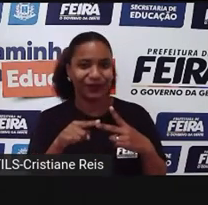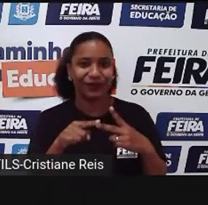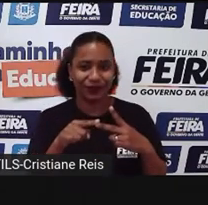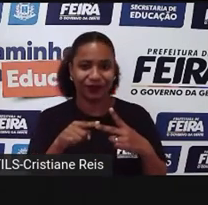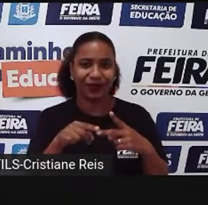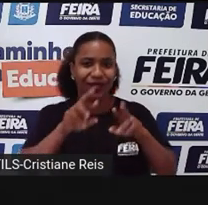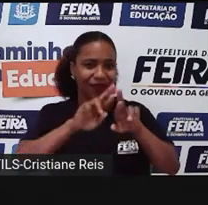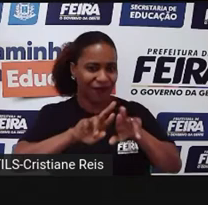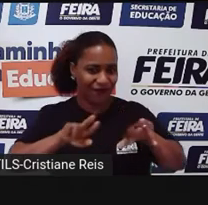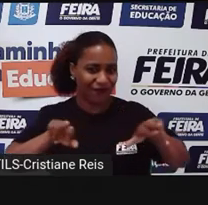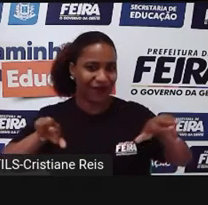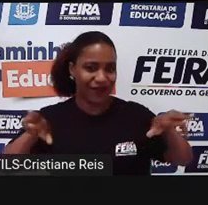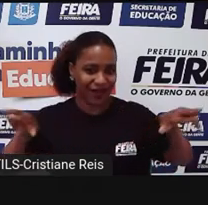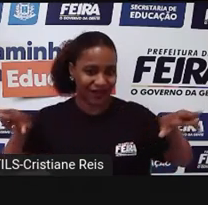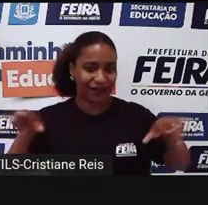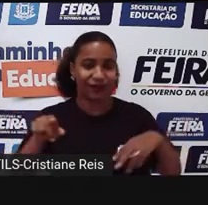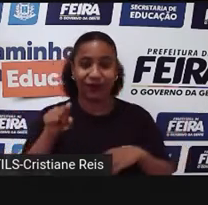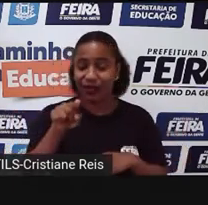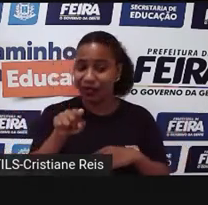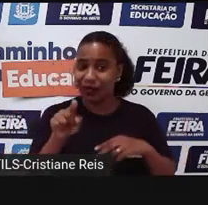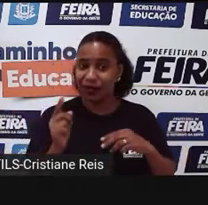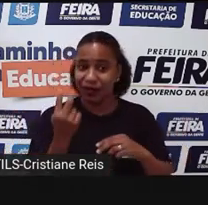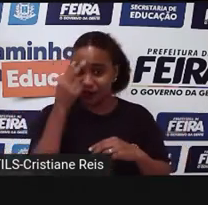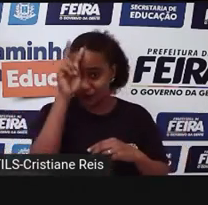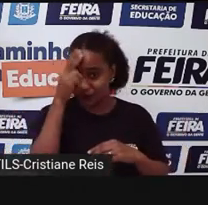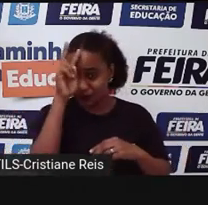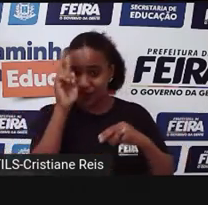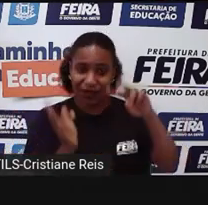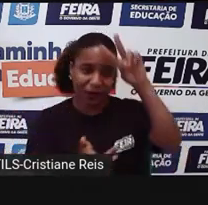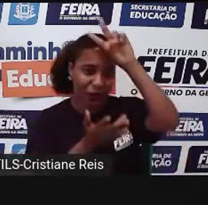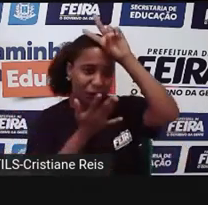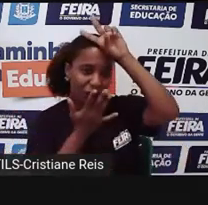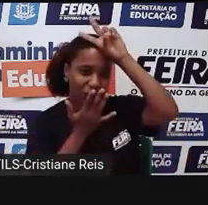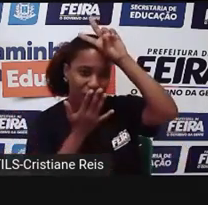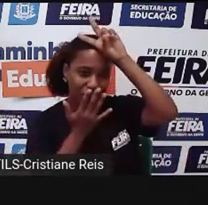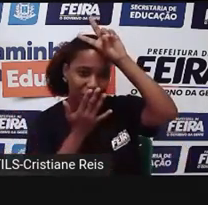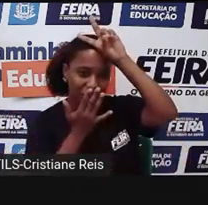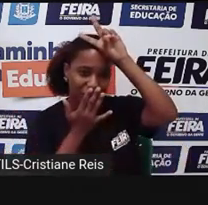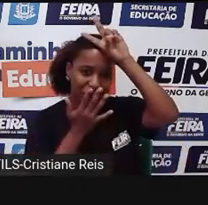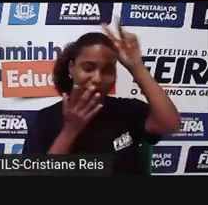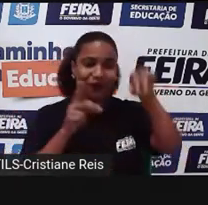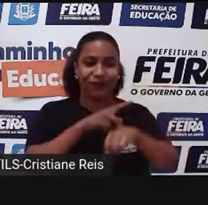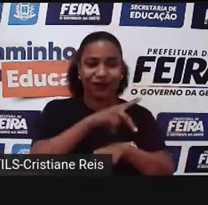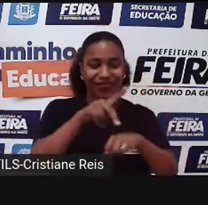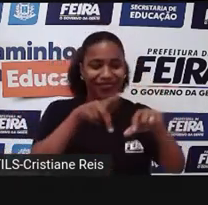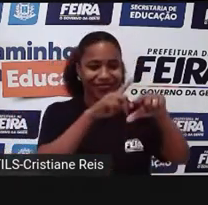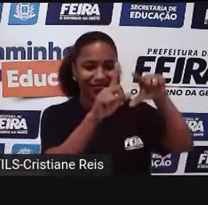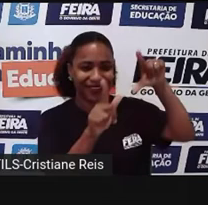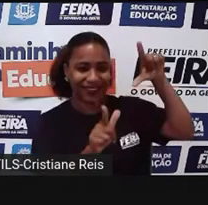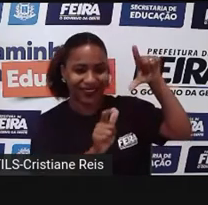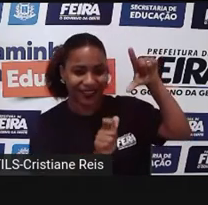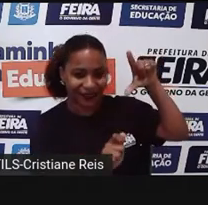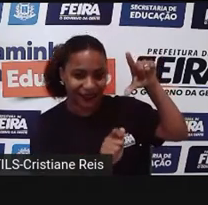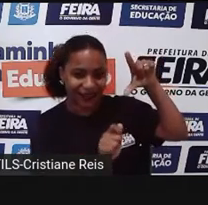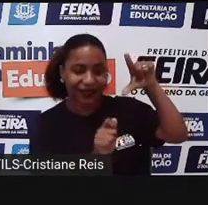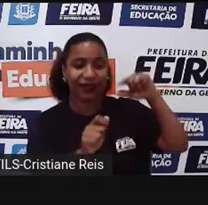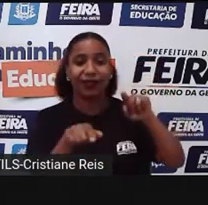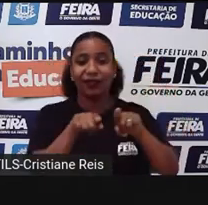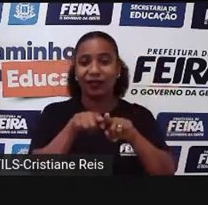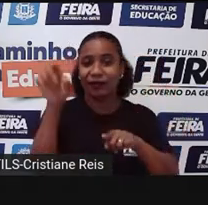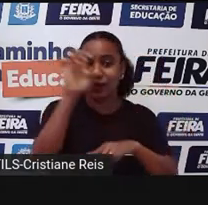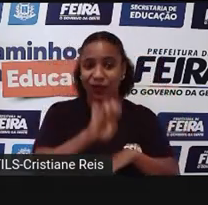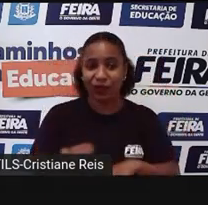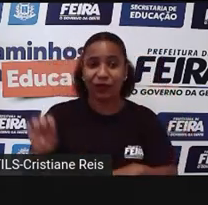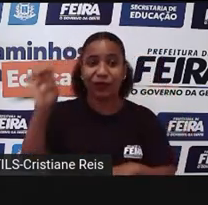aí um pouco da história indígena, um pouco da história africana, e também europeia, que são os